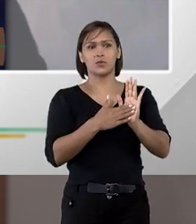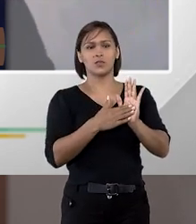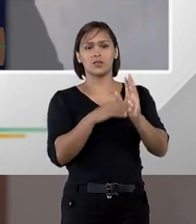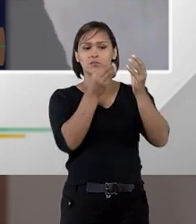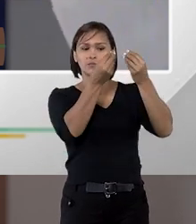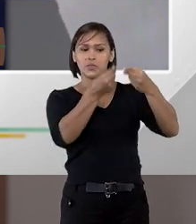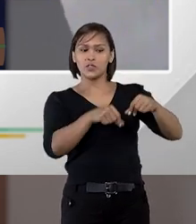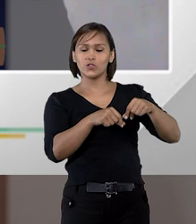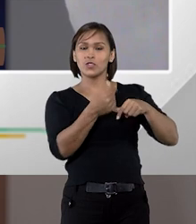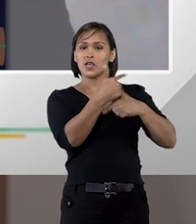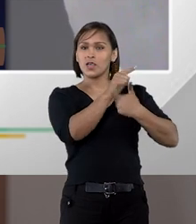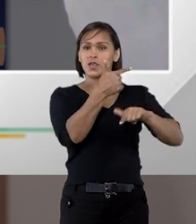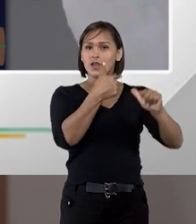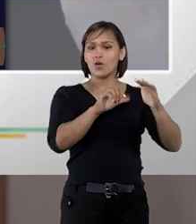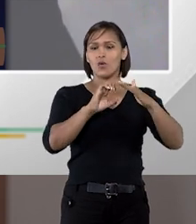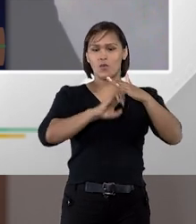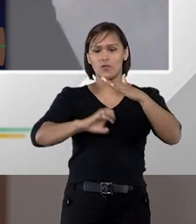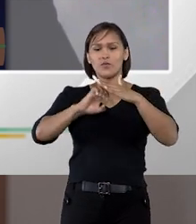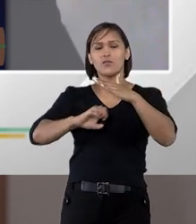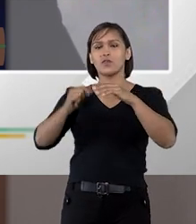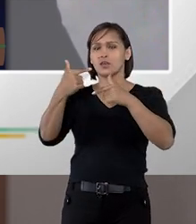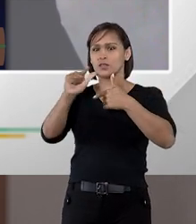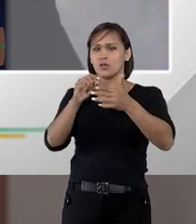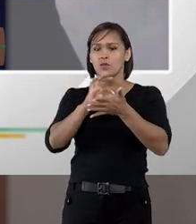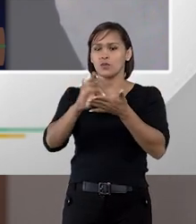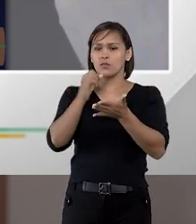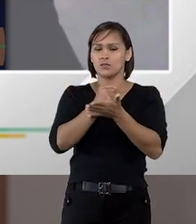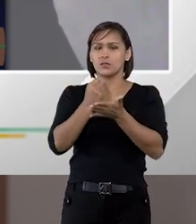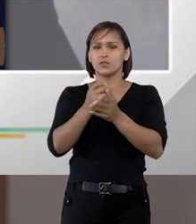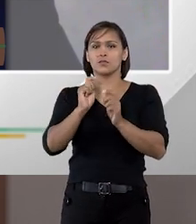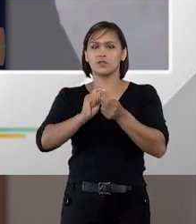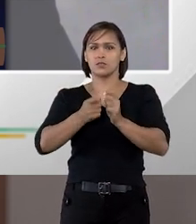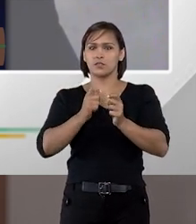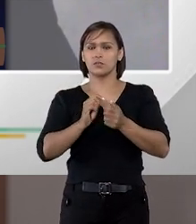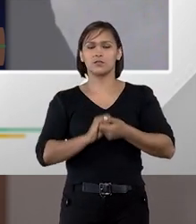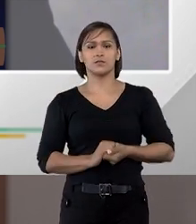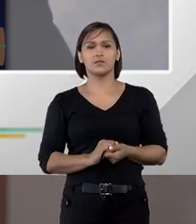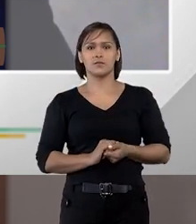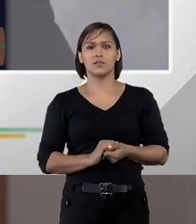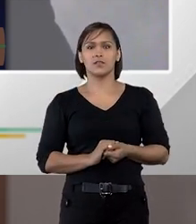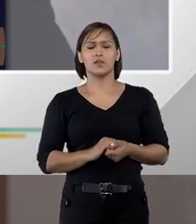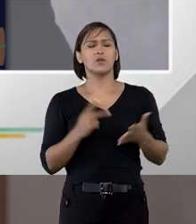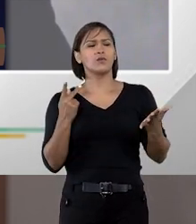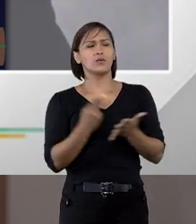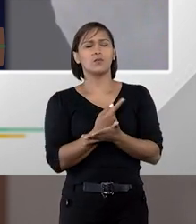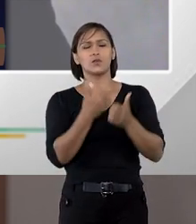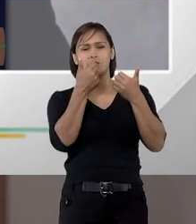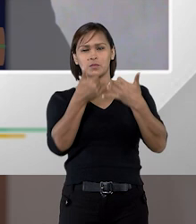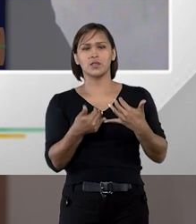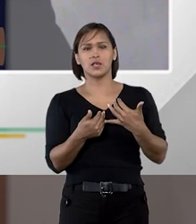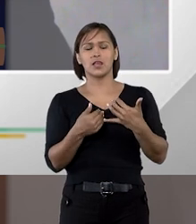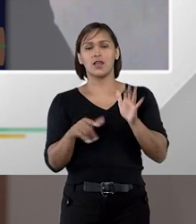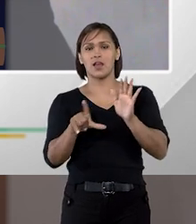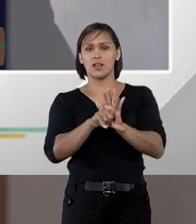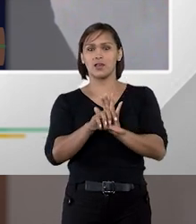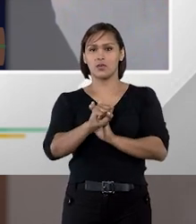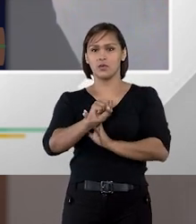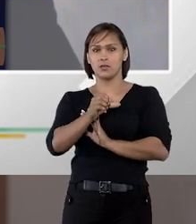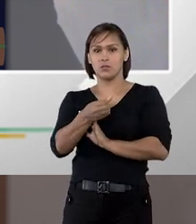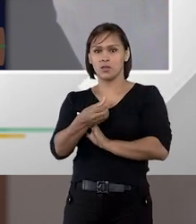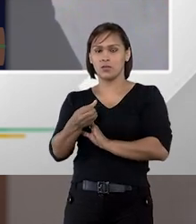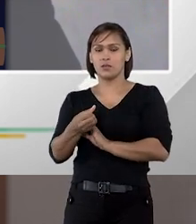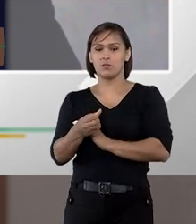proposta prejudicando digamos assim a vantajosidade daquela contratação administrativa o fato então como eu disse é que a lei